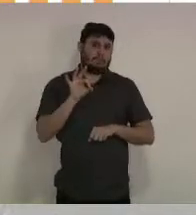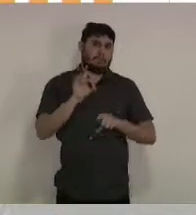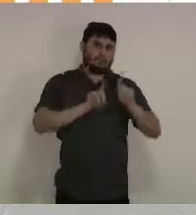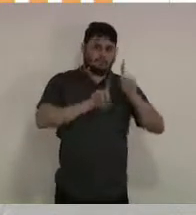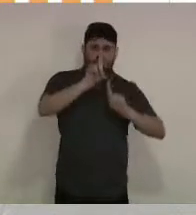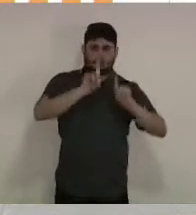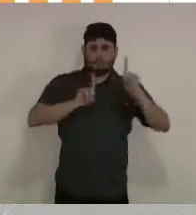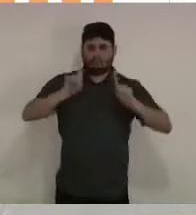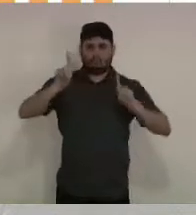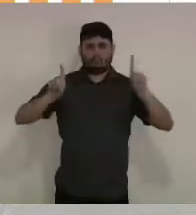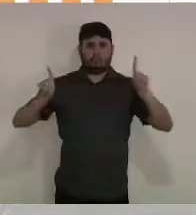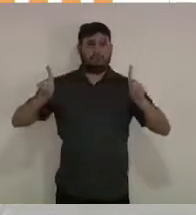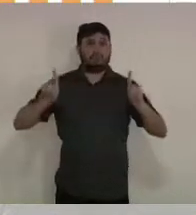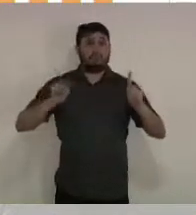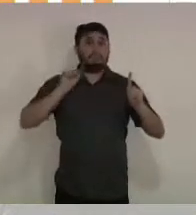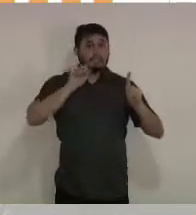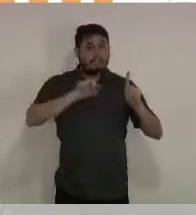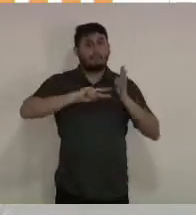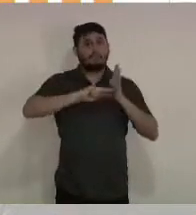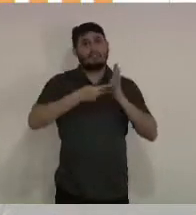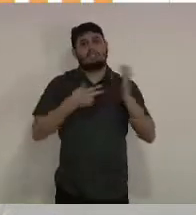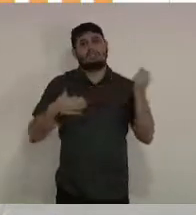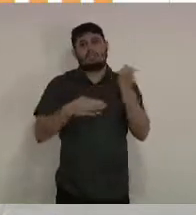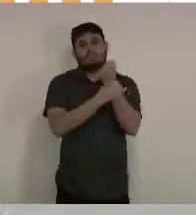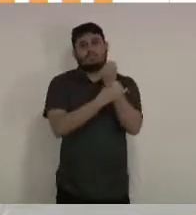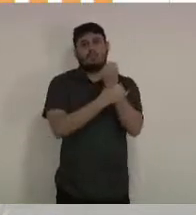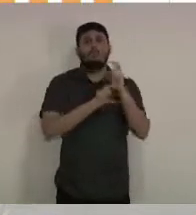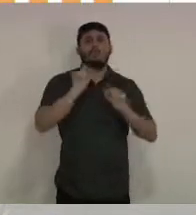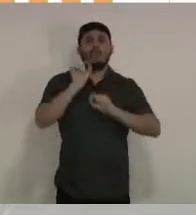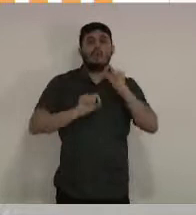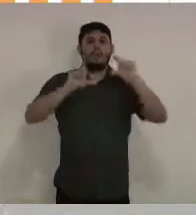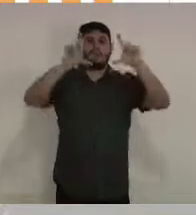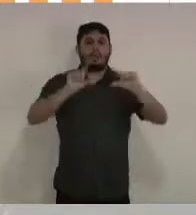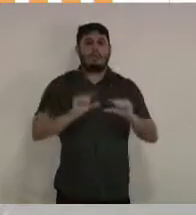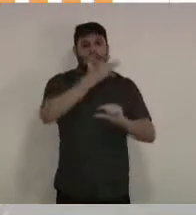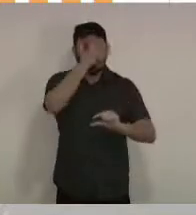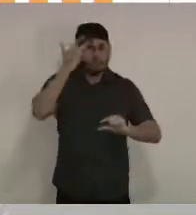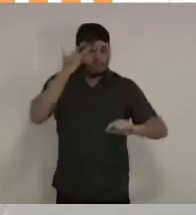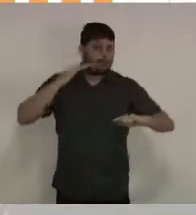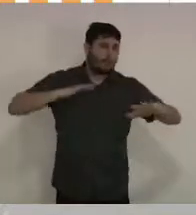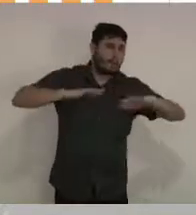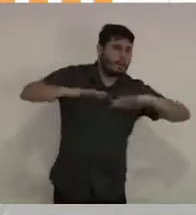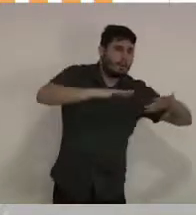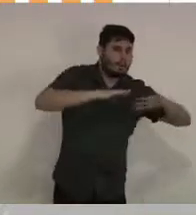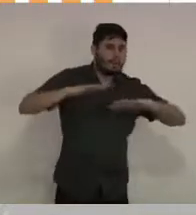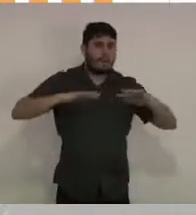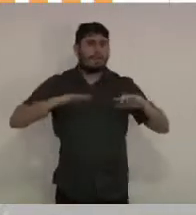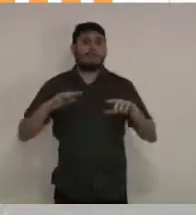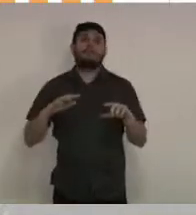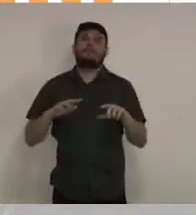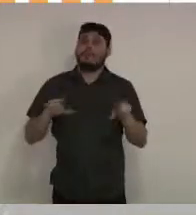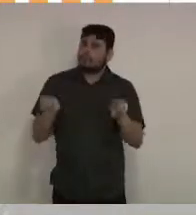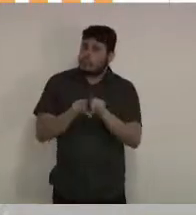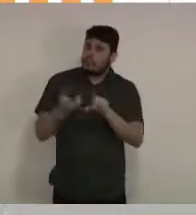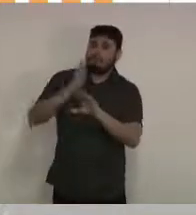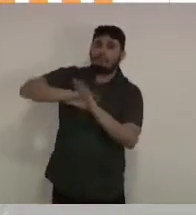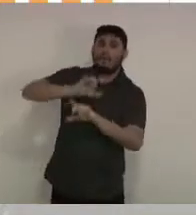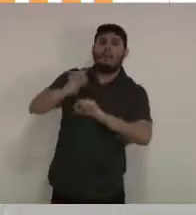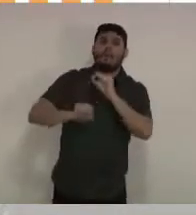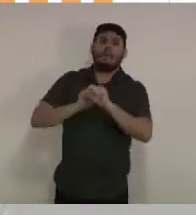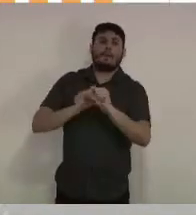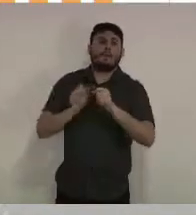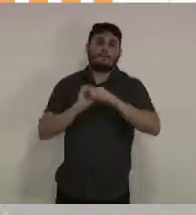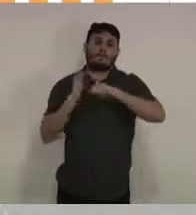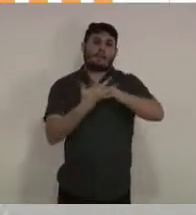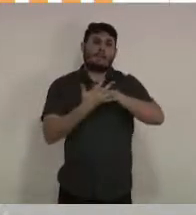isolamento, que seria uma medida segura, com menos pessoas na rua e, consequentemente, menos vírus circulando. E